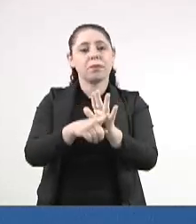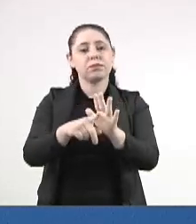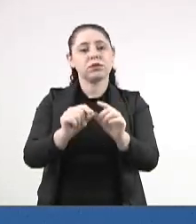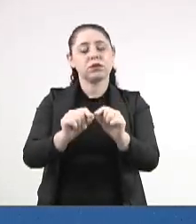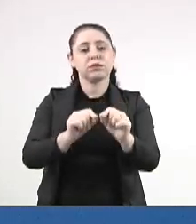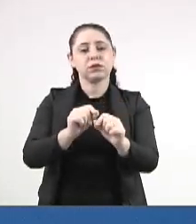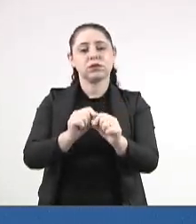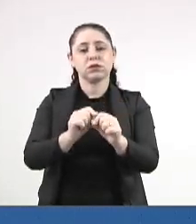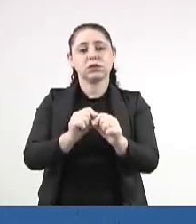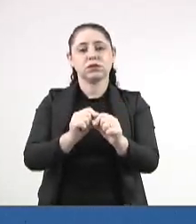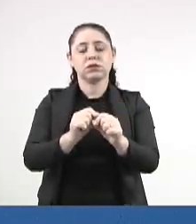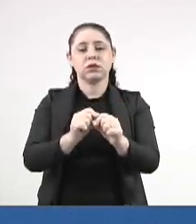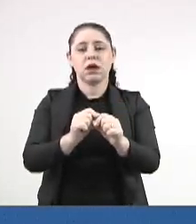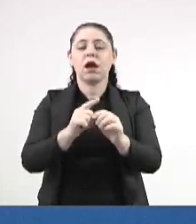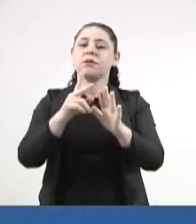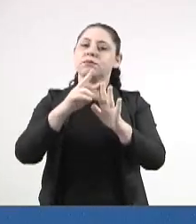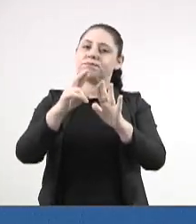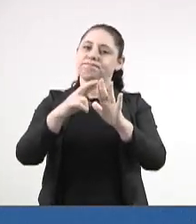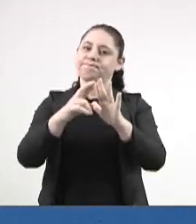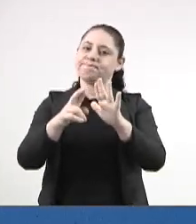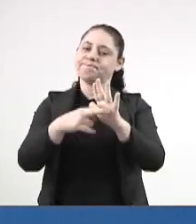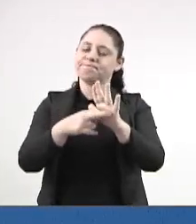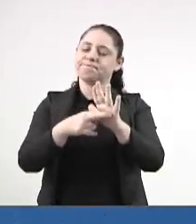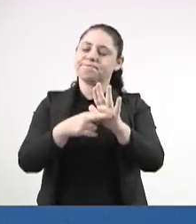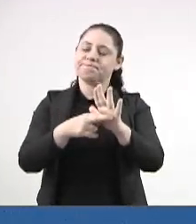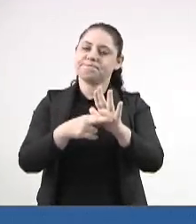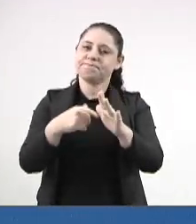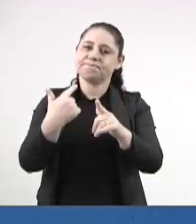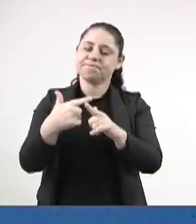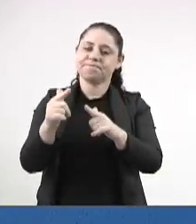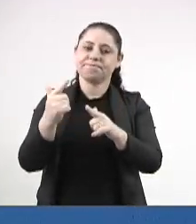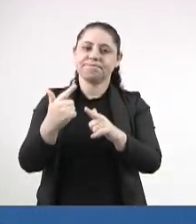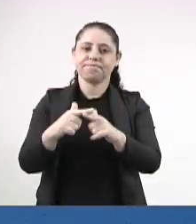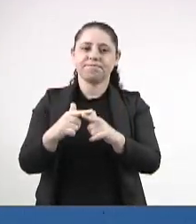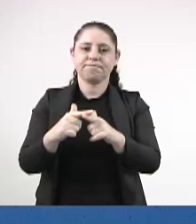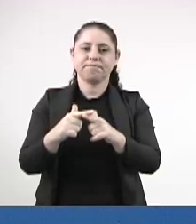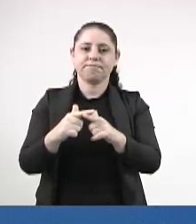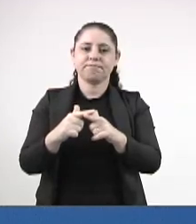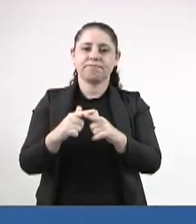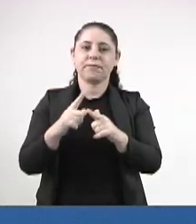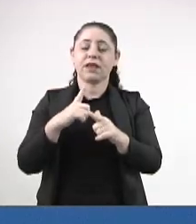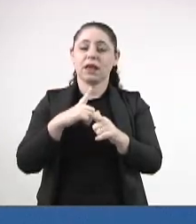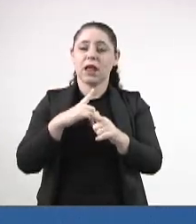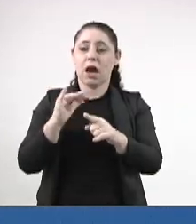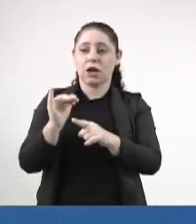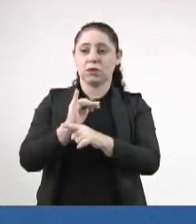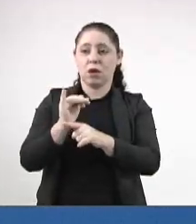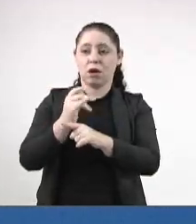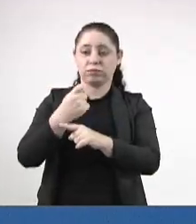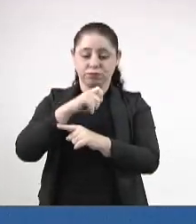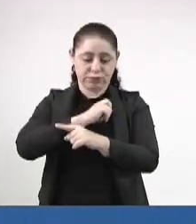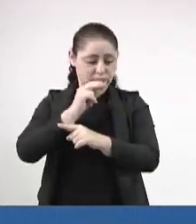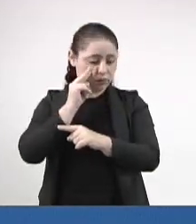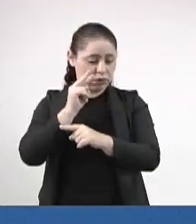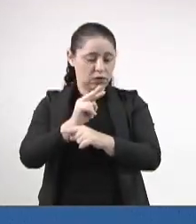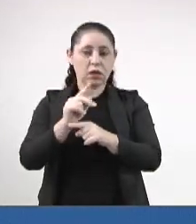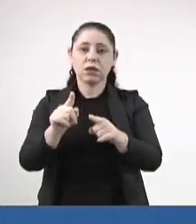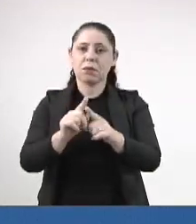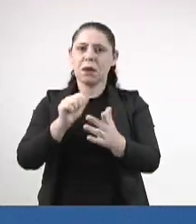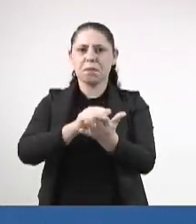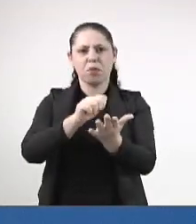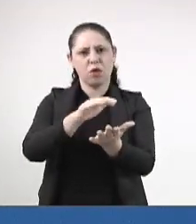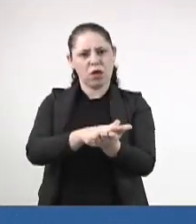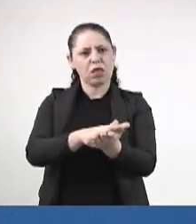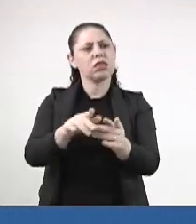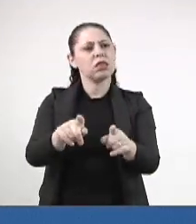regulamentar essa situação, dar instrumentos para fiscalização e até punição